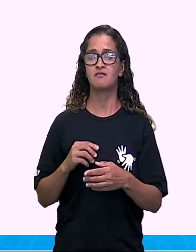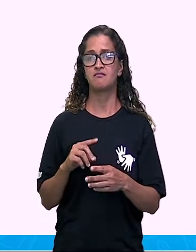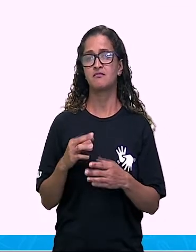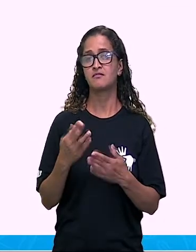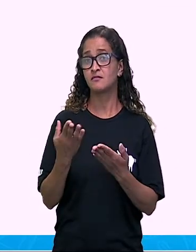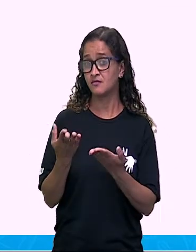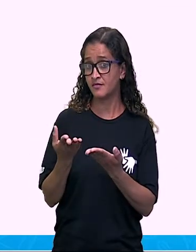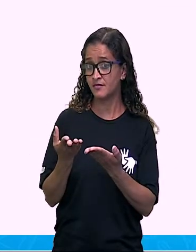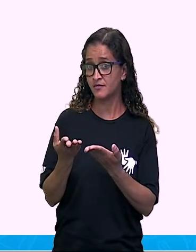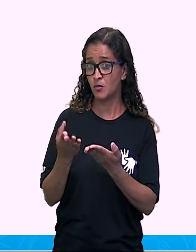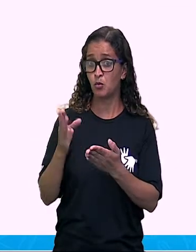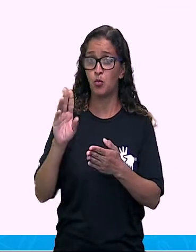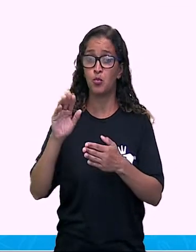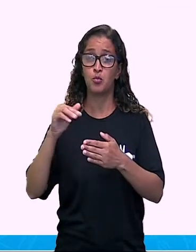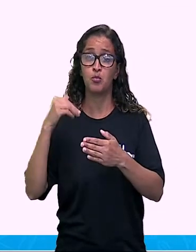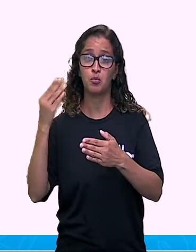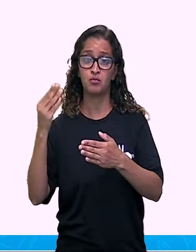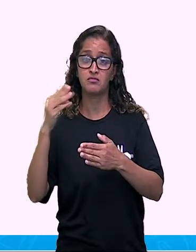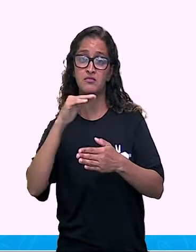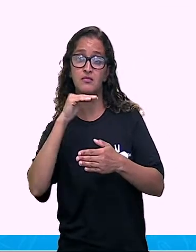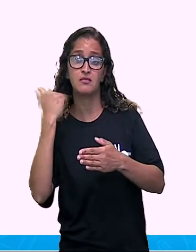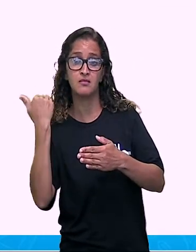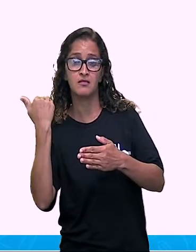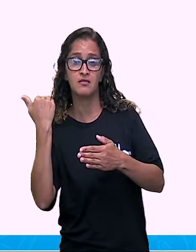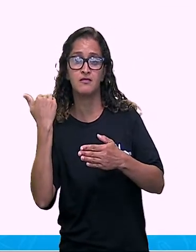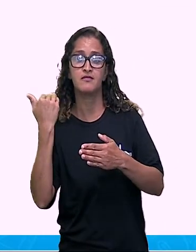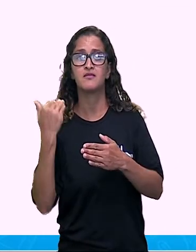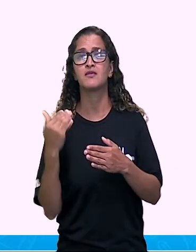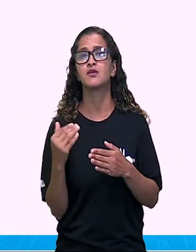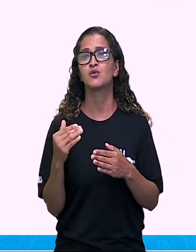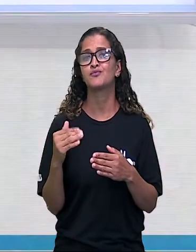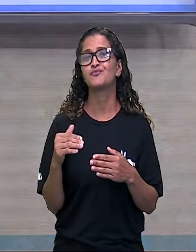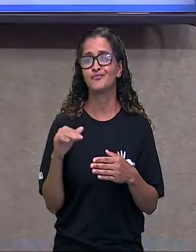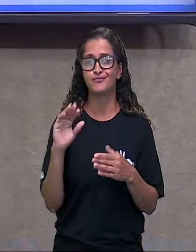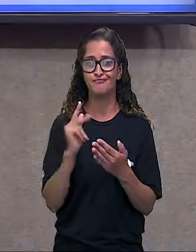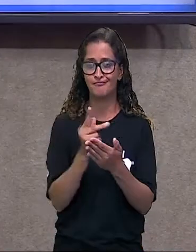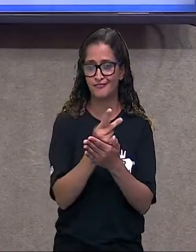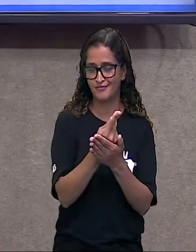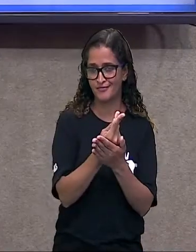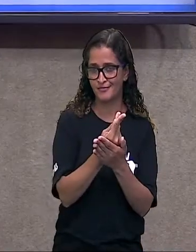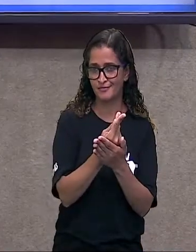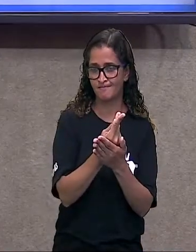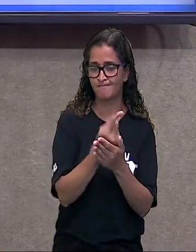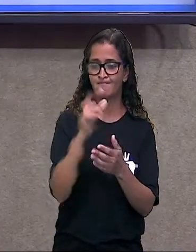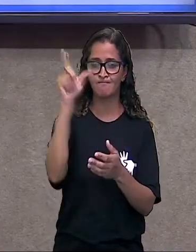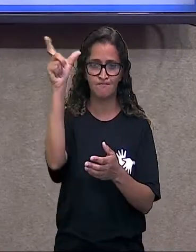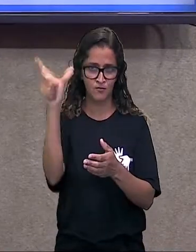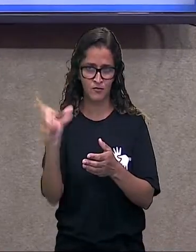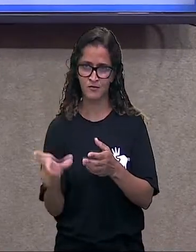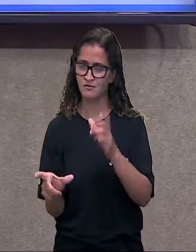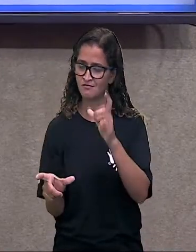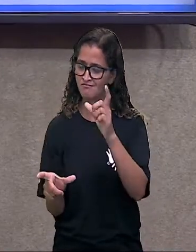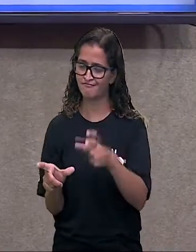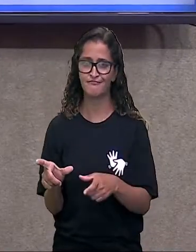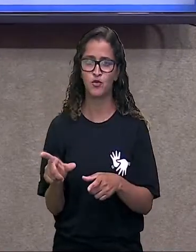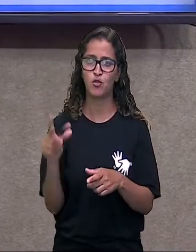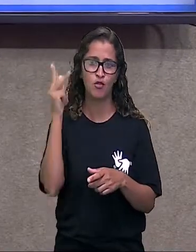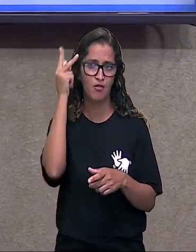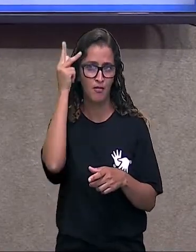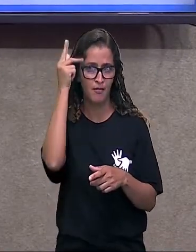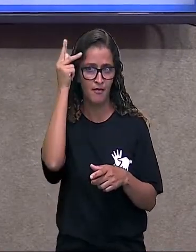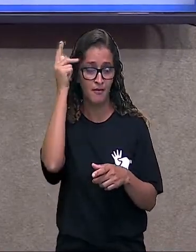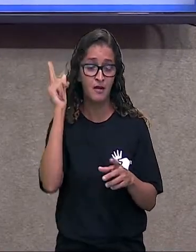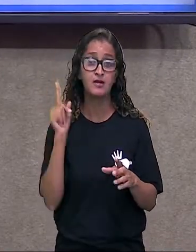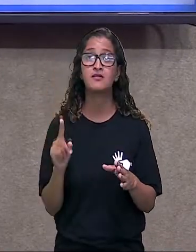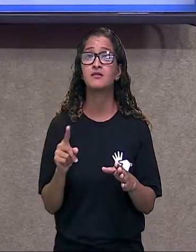e o morrer, que vai acontecer pra todo ser vivo, tá bom? Então, esse é o ciclo da vida onde todo